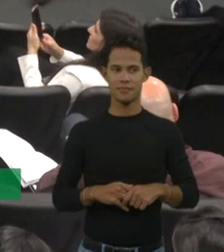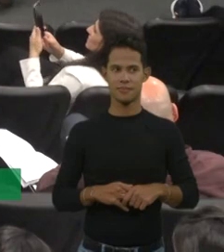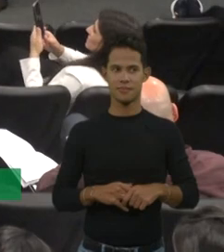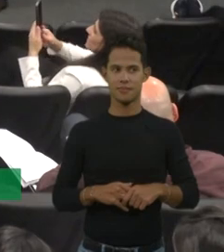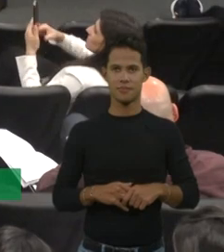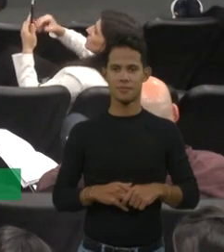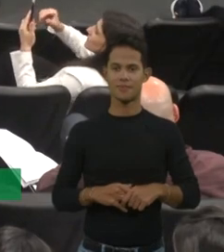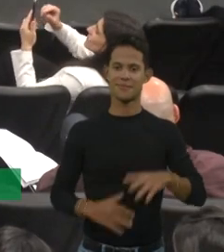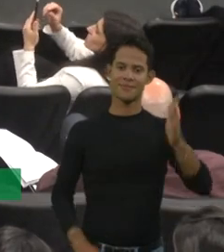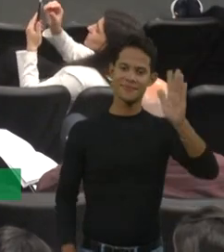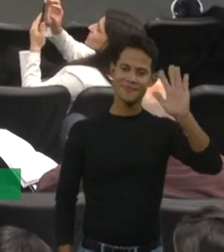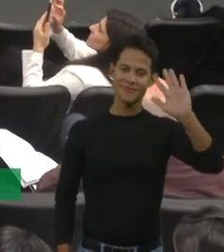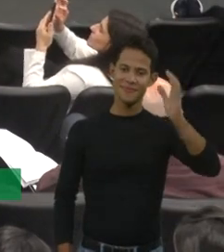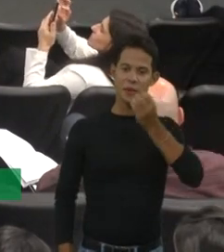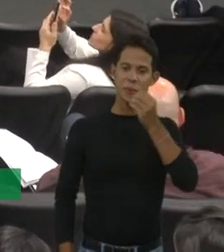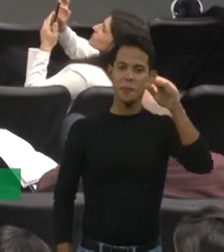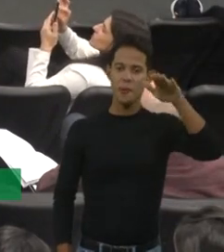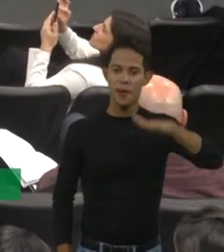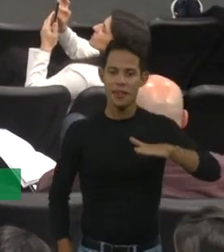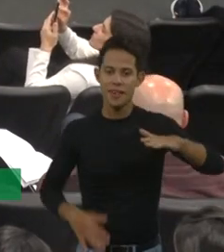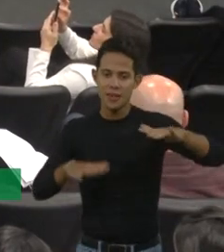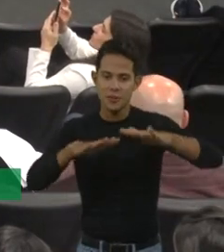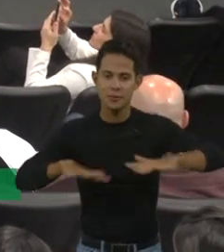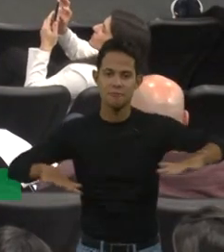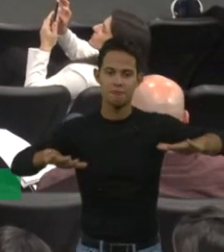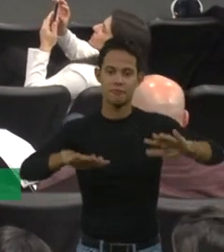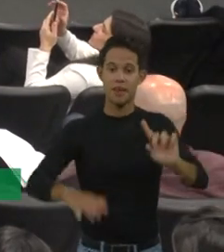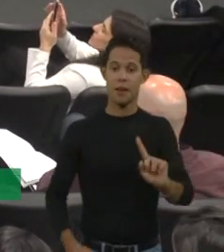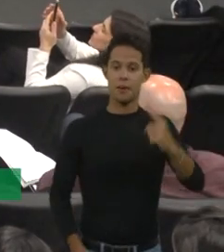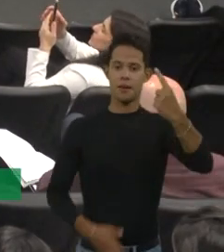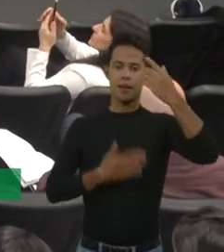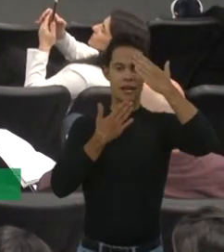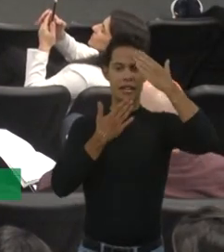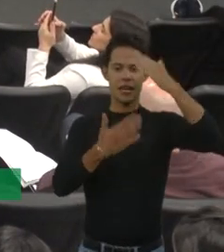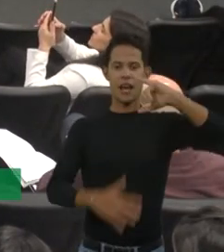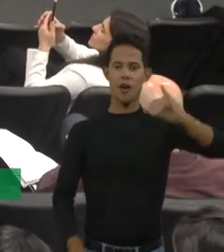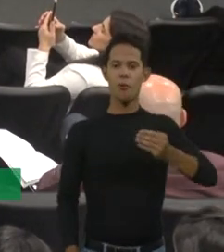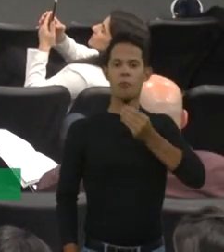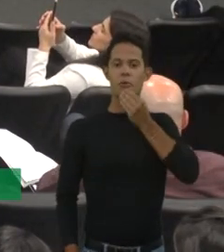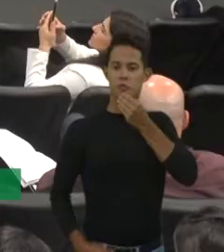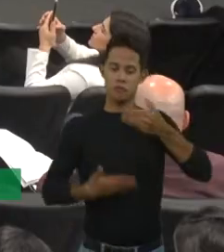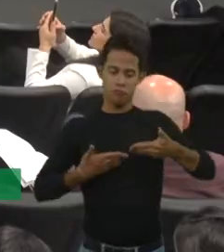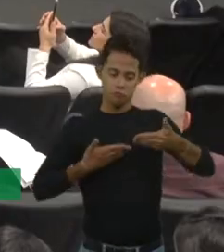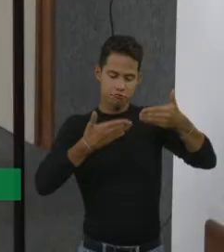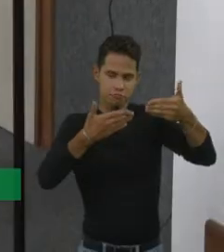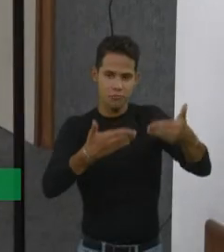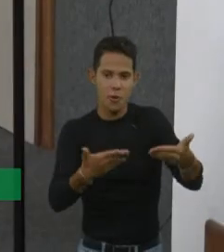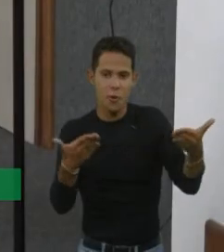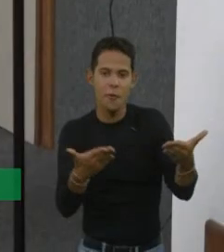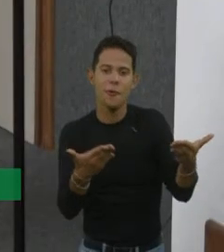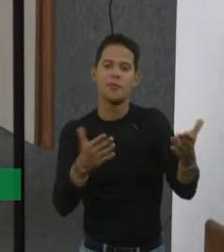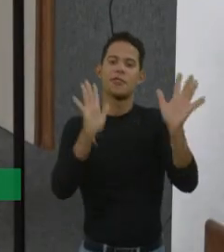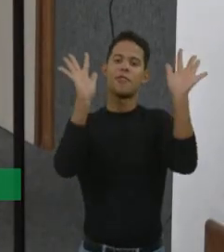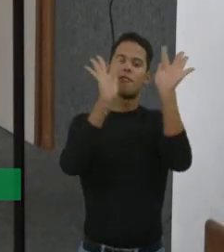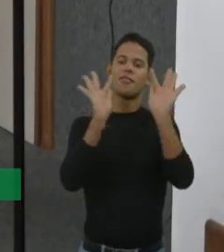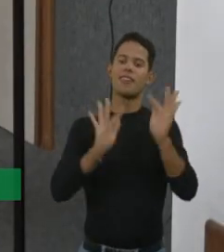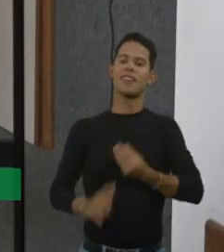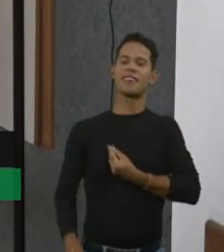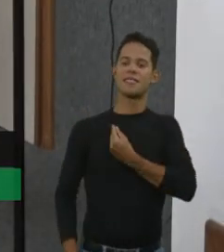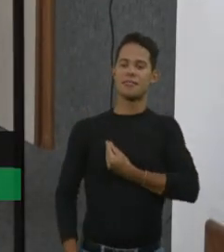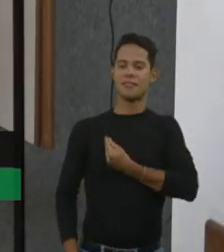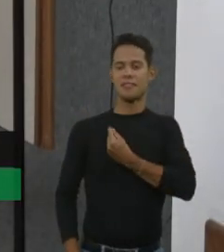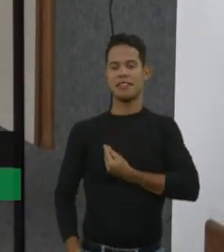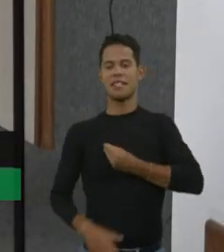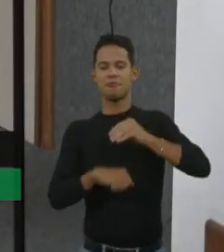Oi, boa tarde a todos. Queria primeiro agradecer a oportunidade do convite. muito bom estar aqui compartilhando também